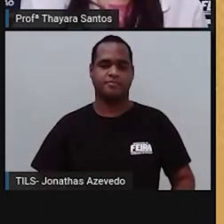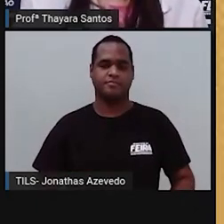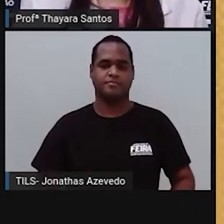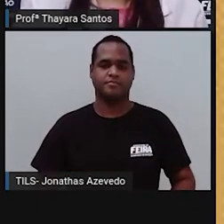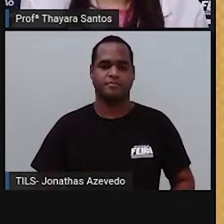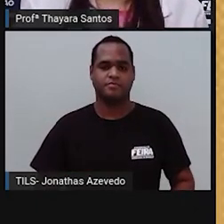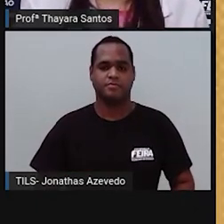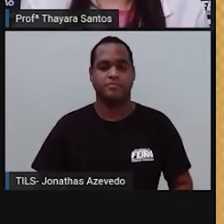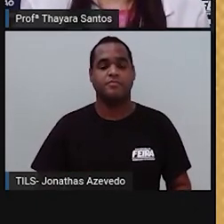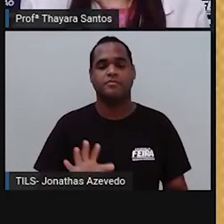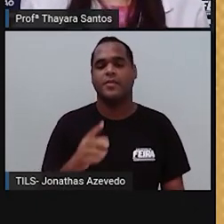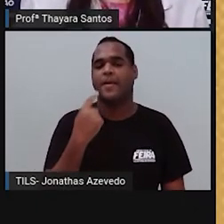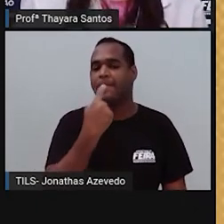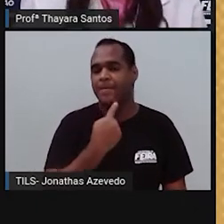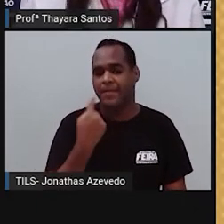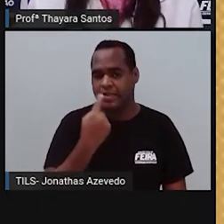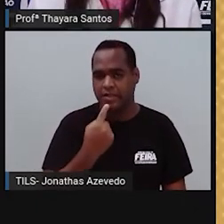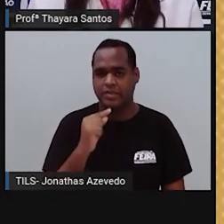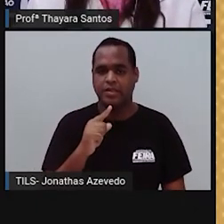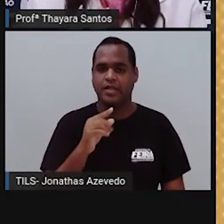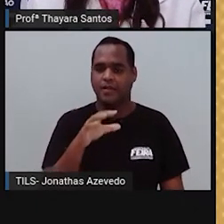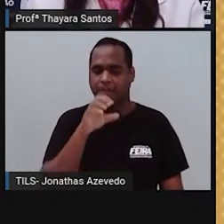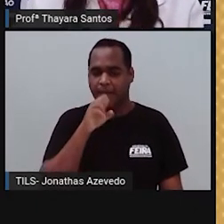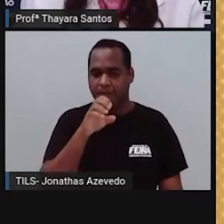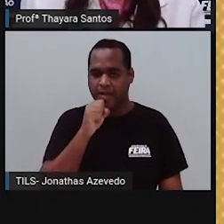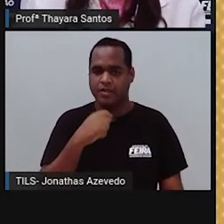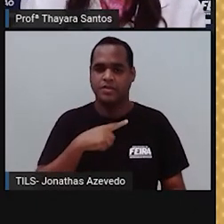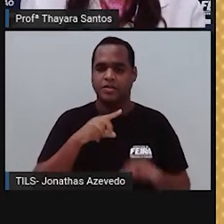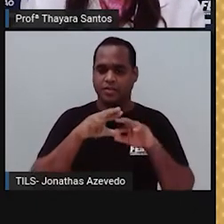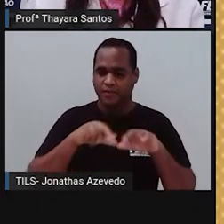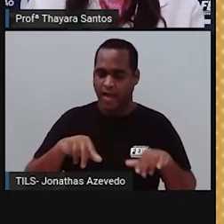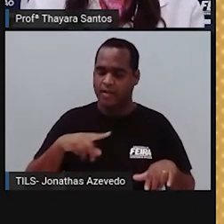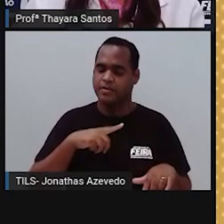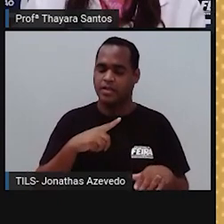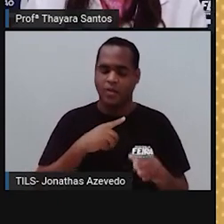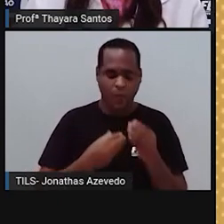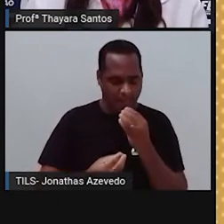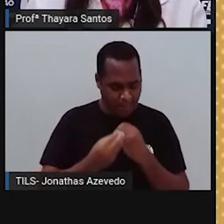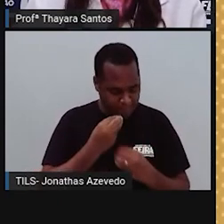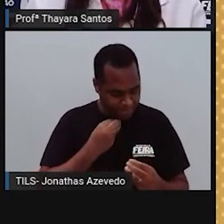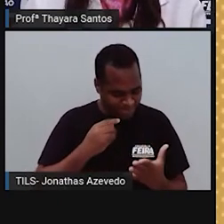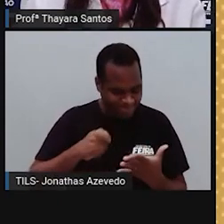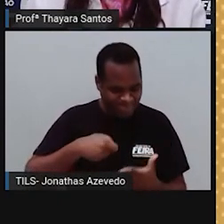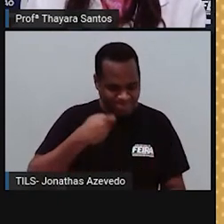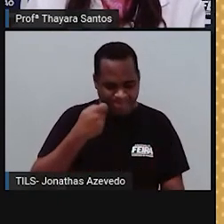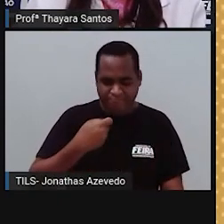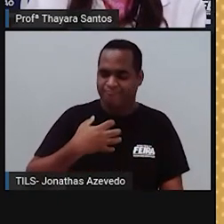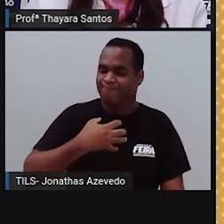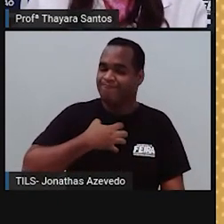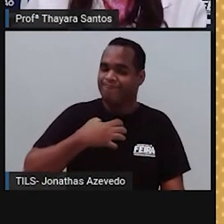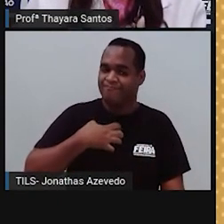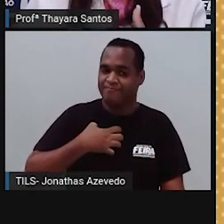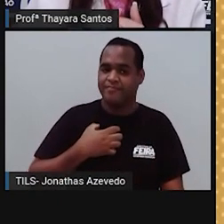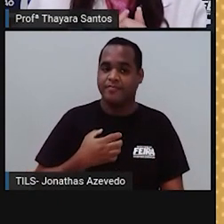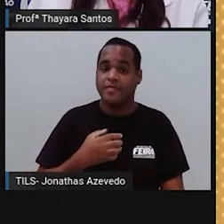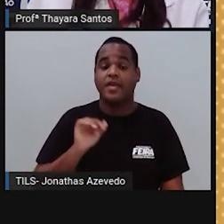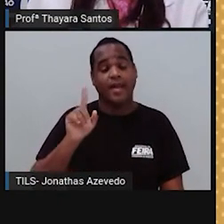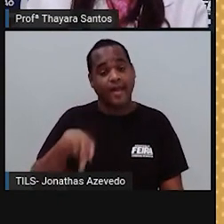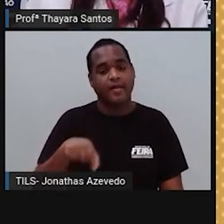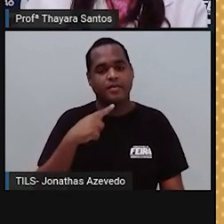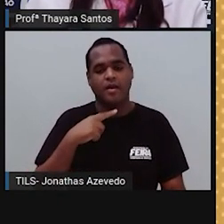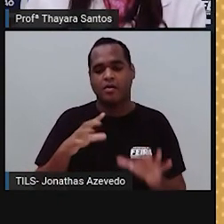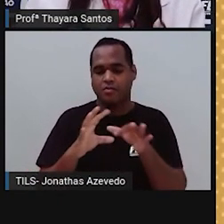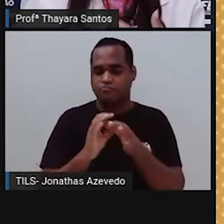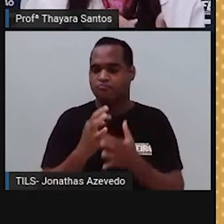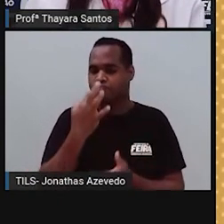O paladar é o sentido responsável por perceber os sabores básicos dos alimentos e ele está intimamente relacionado com o